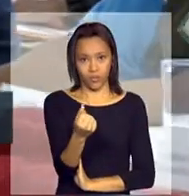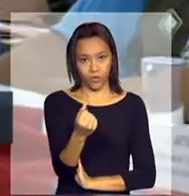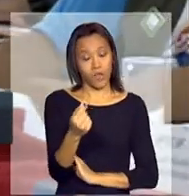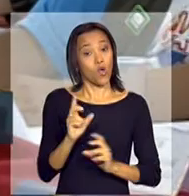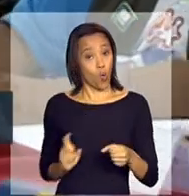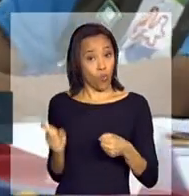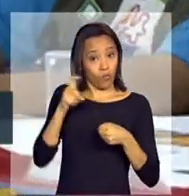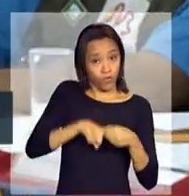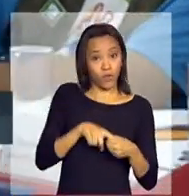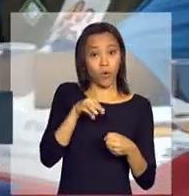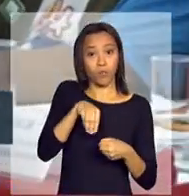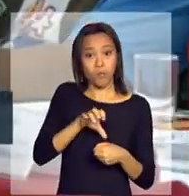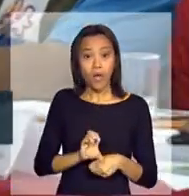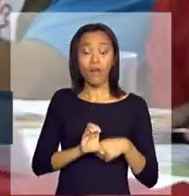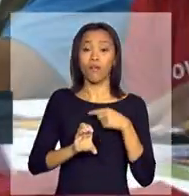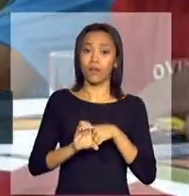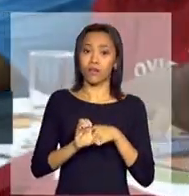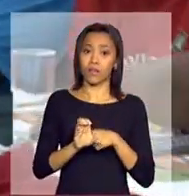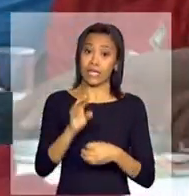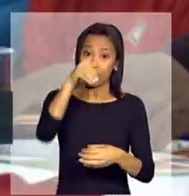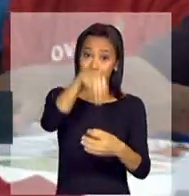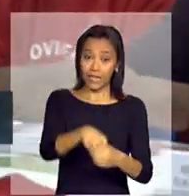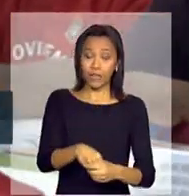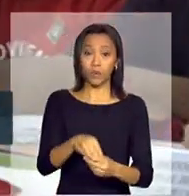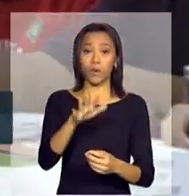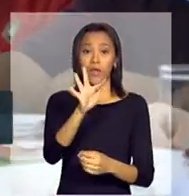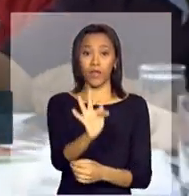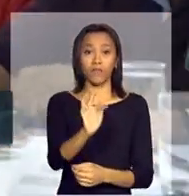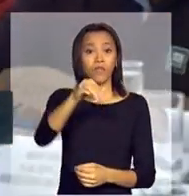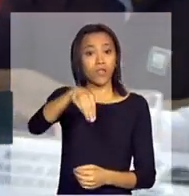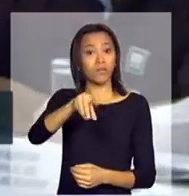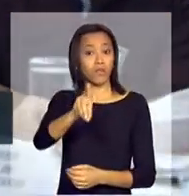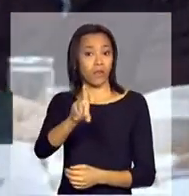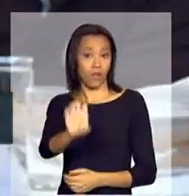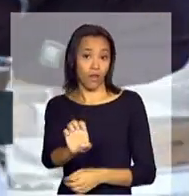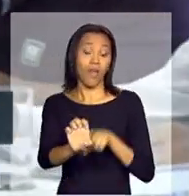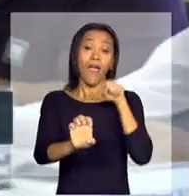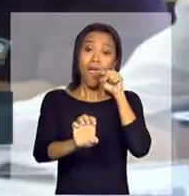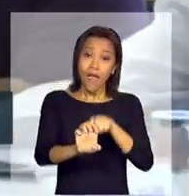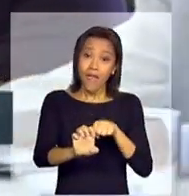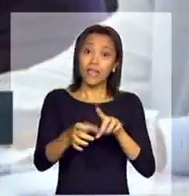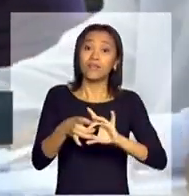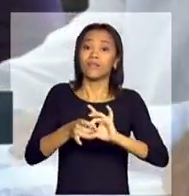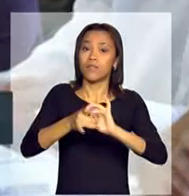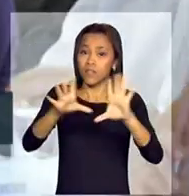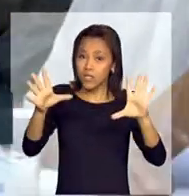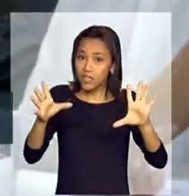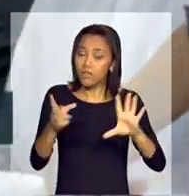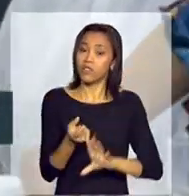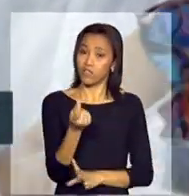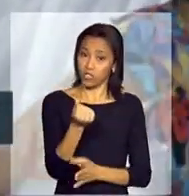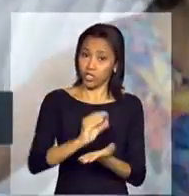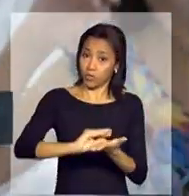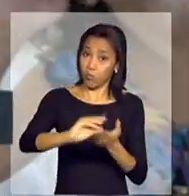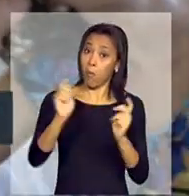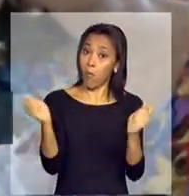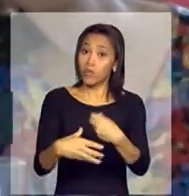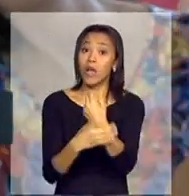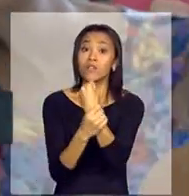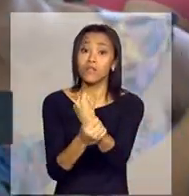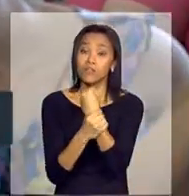Ministério da Educação, dentro do FNDE, mas são recursos extra, recursos, inclusive, livres, para garantir o quê?